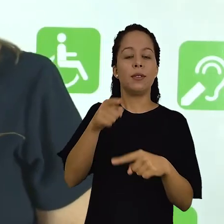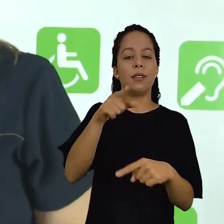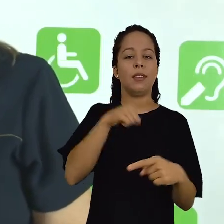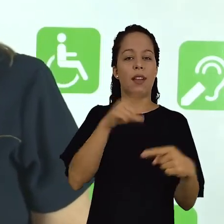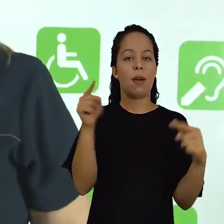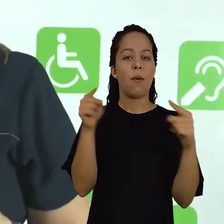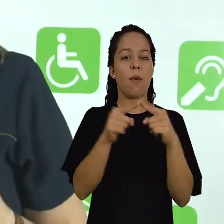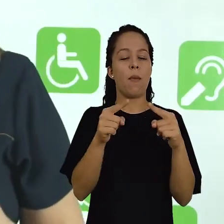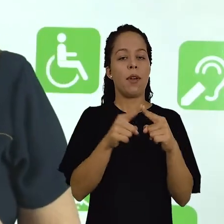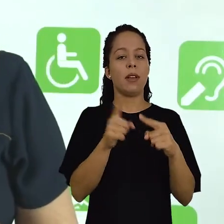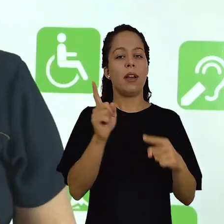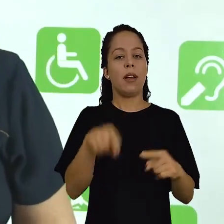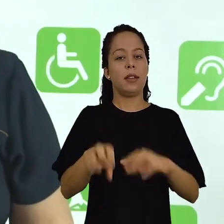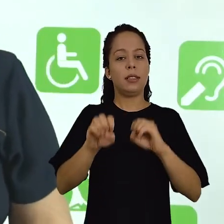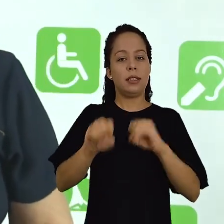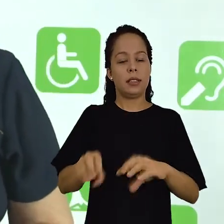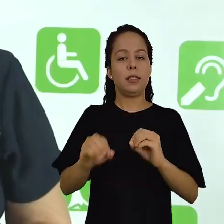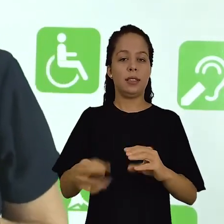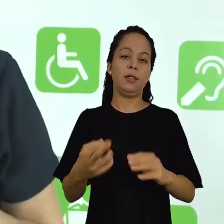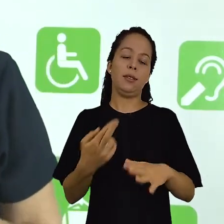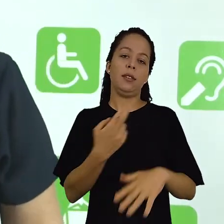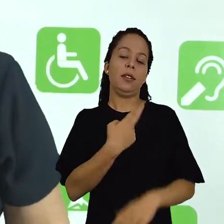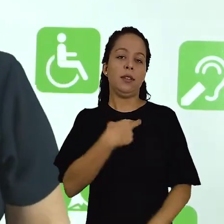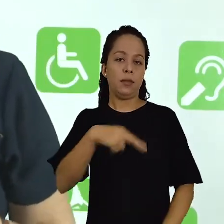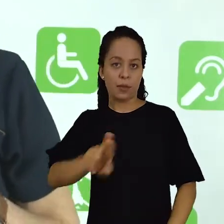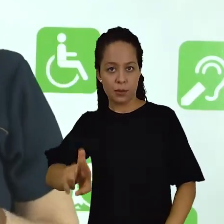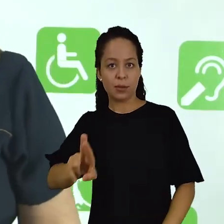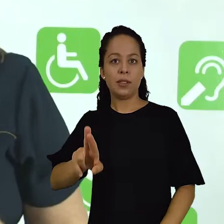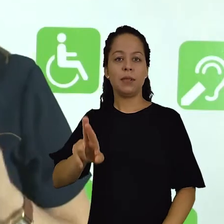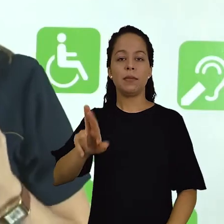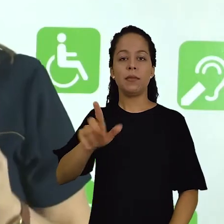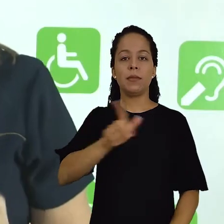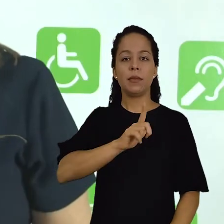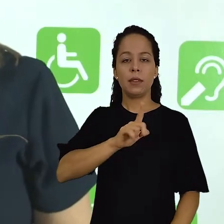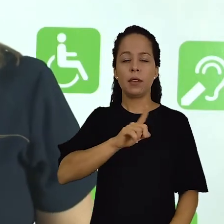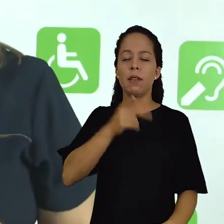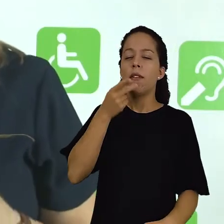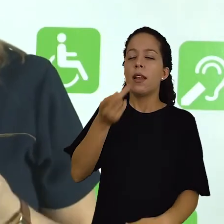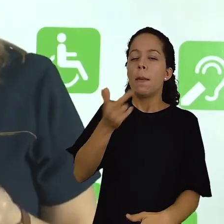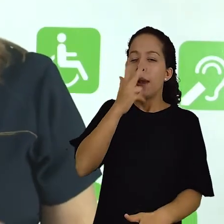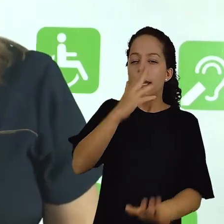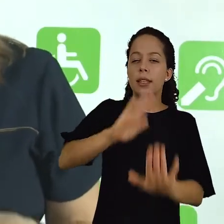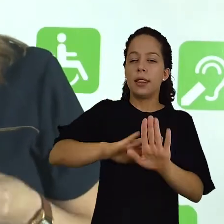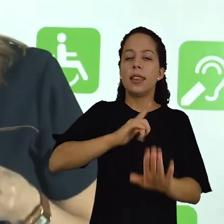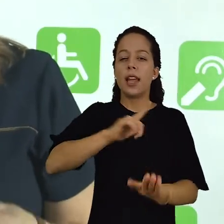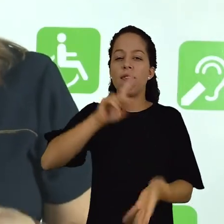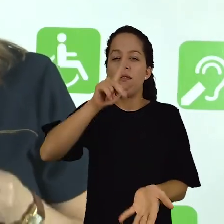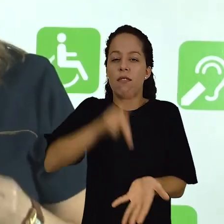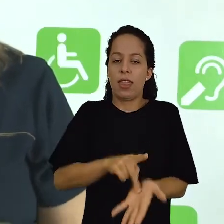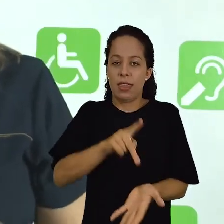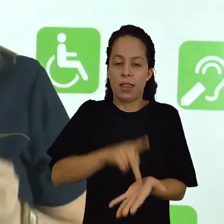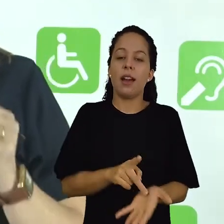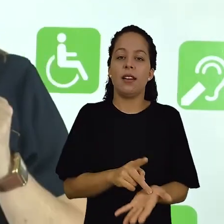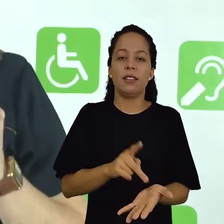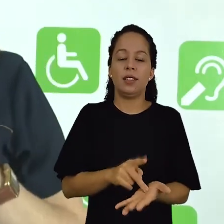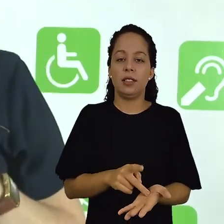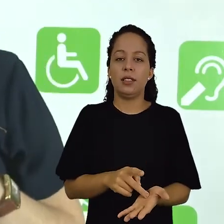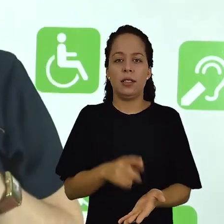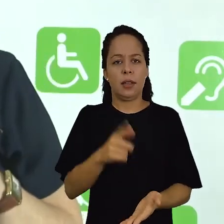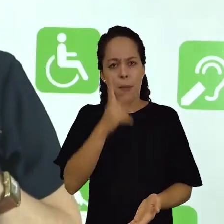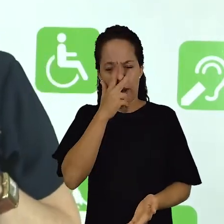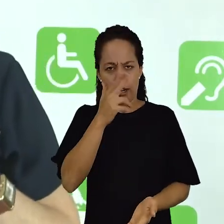religiosos. Elas levam a questionamentos relacionados a verdades que são tidas como